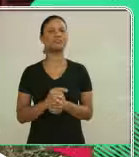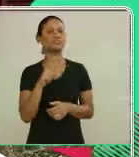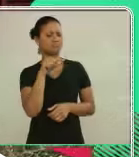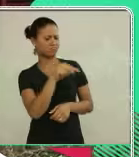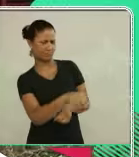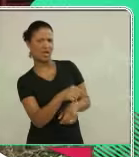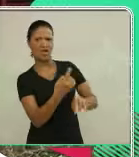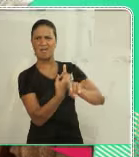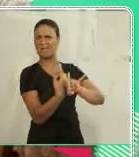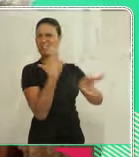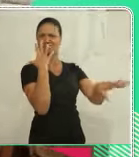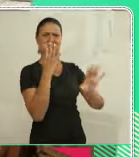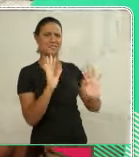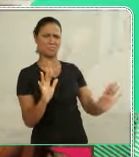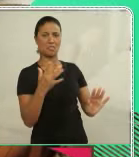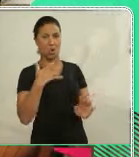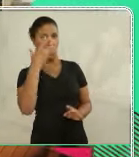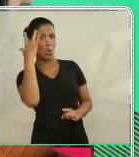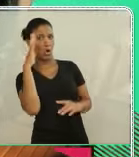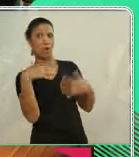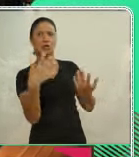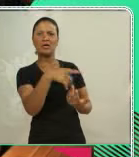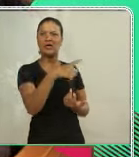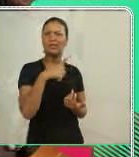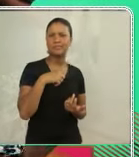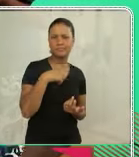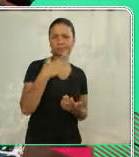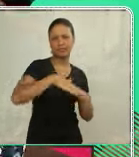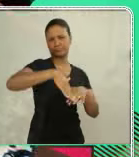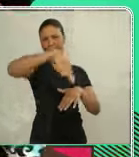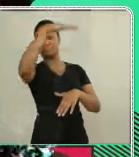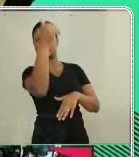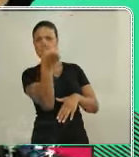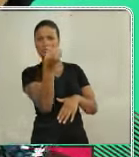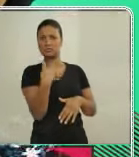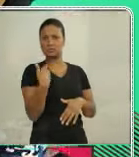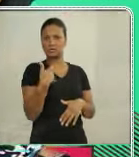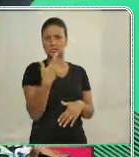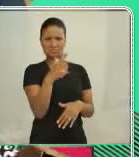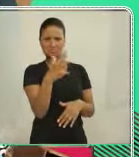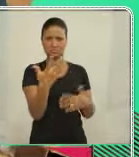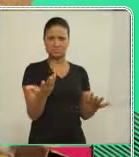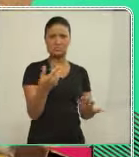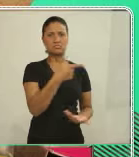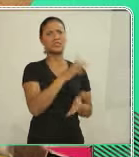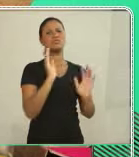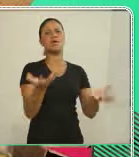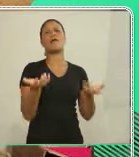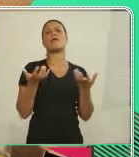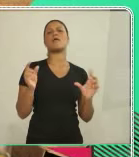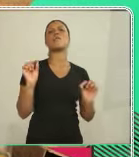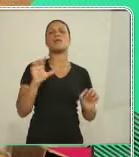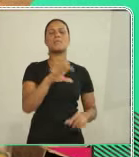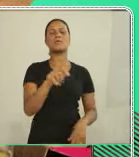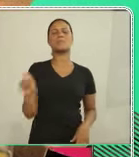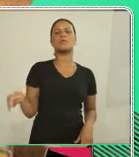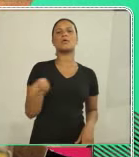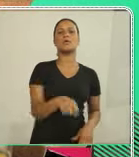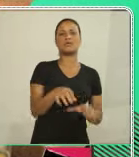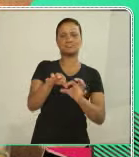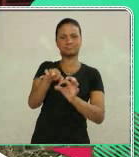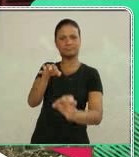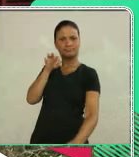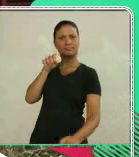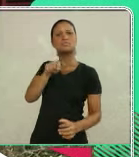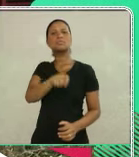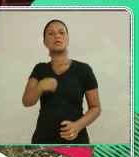Ele é tão independente, sabe? Que eu acho que quando ele tiver uns 16 anos, mais ou menos, ele já